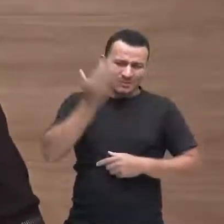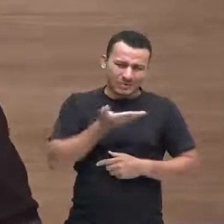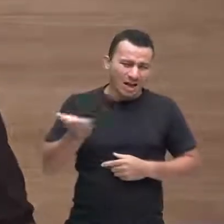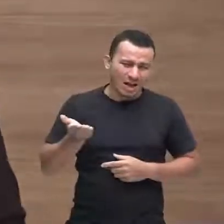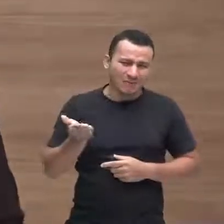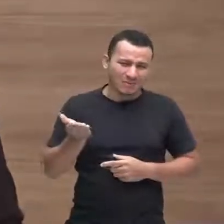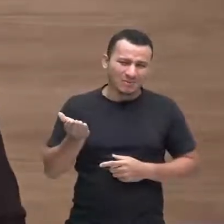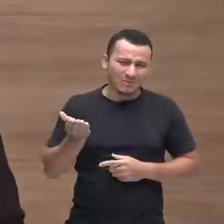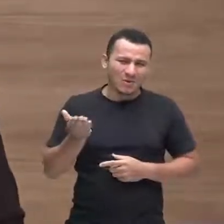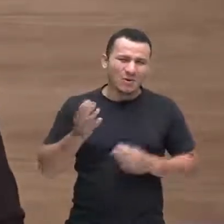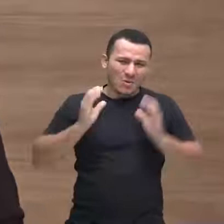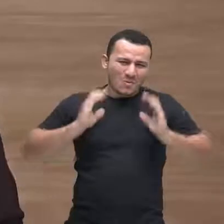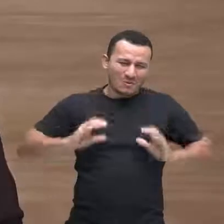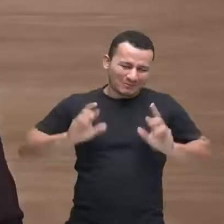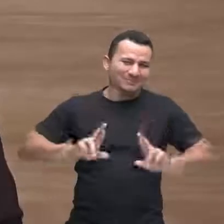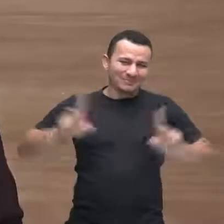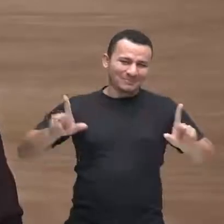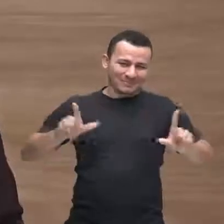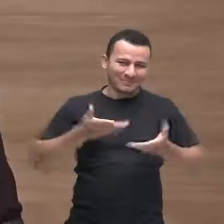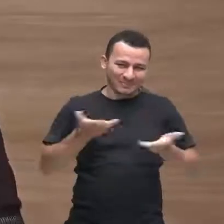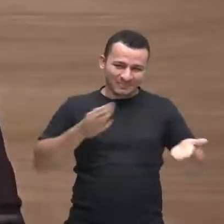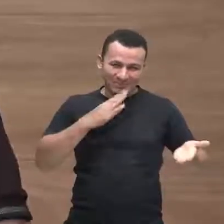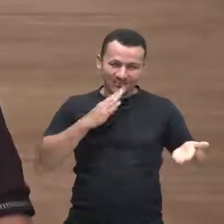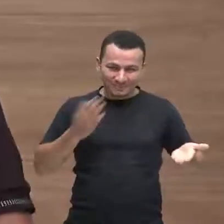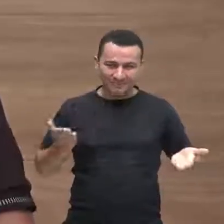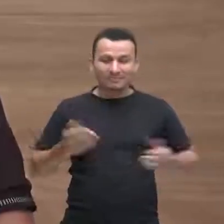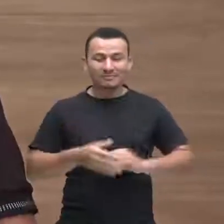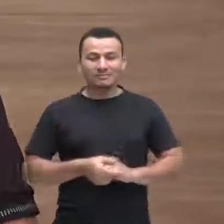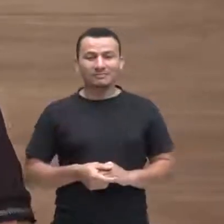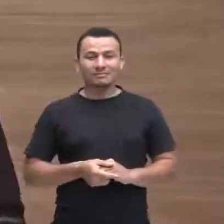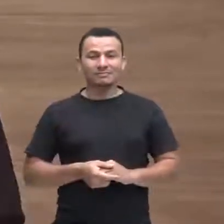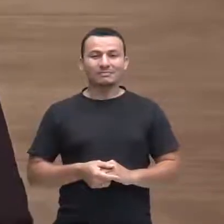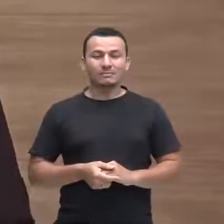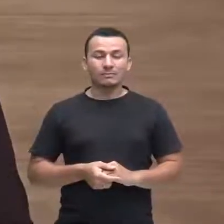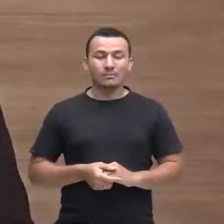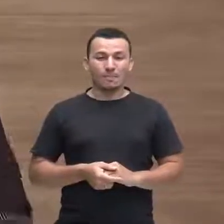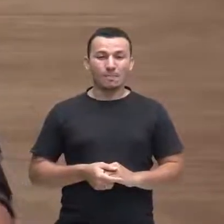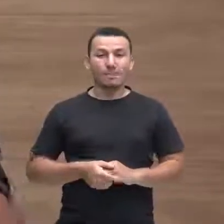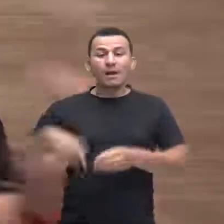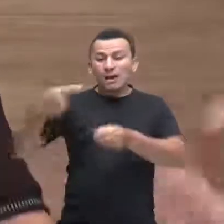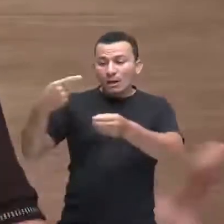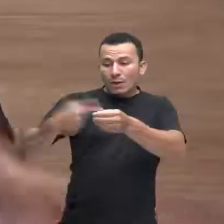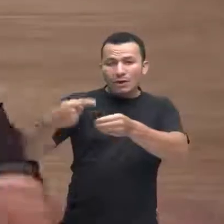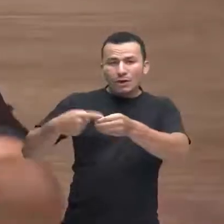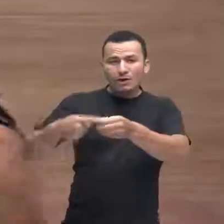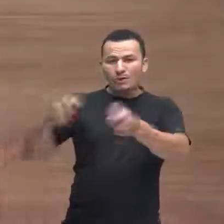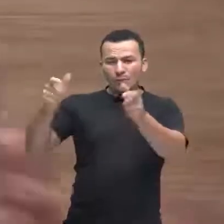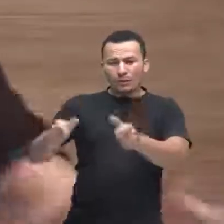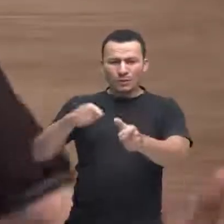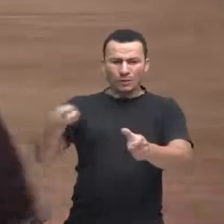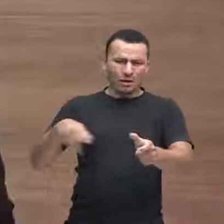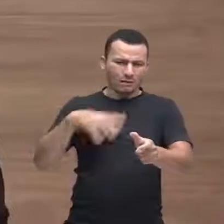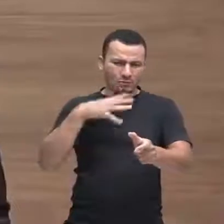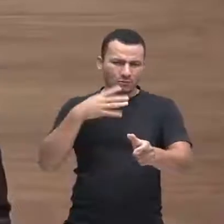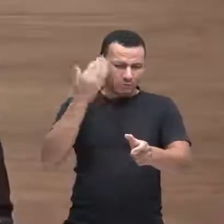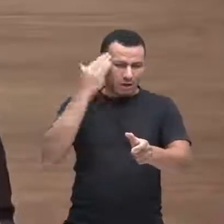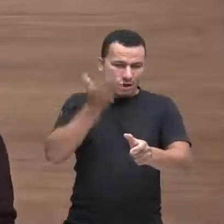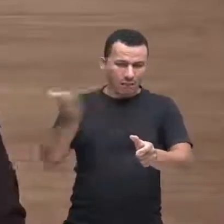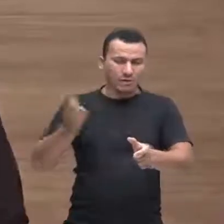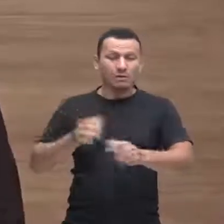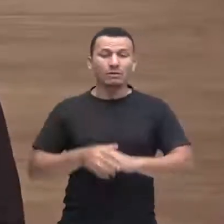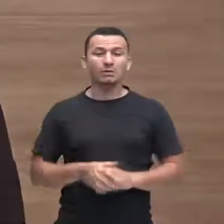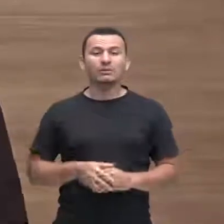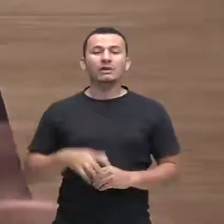Vocês têm de convir, não é? E na cidade do interior, obviamente, como toda cidade do interior, tinha um cemitério.